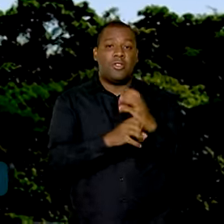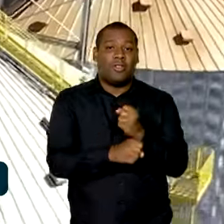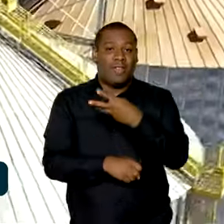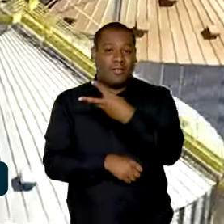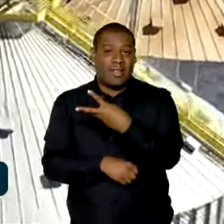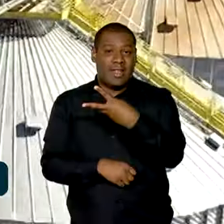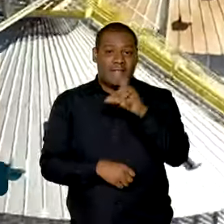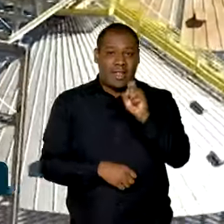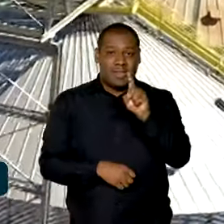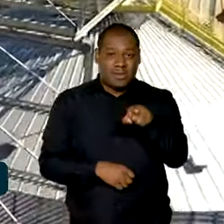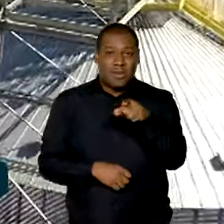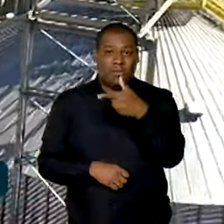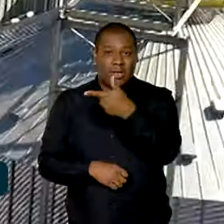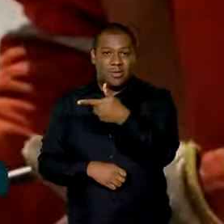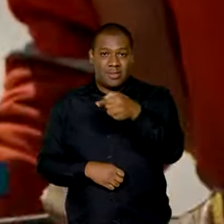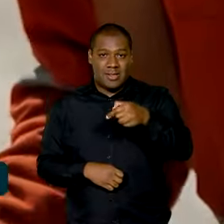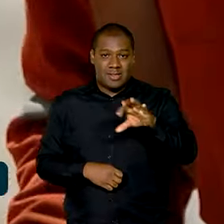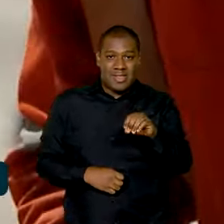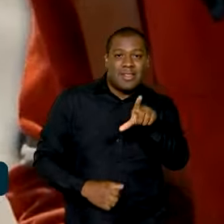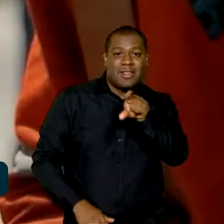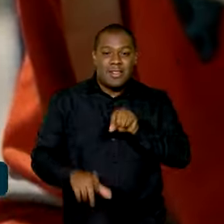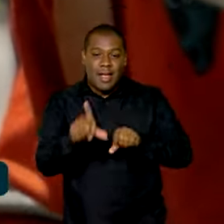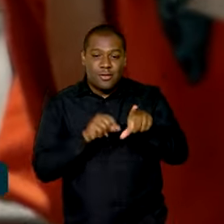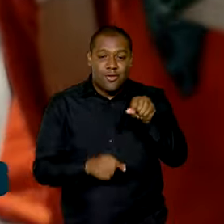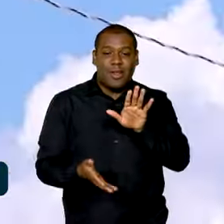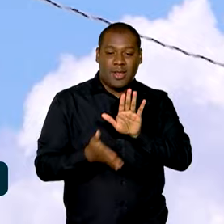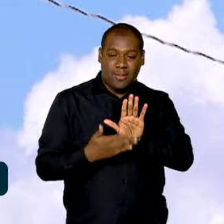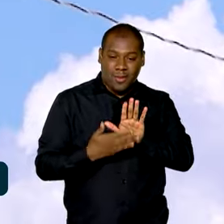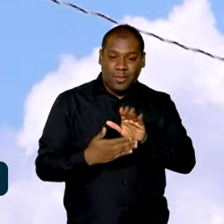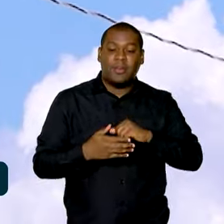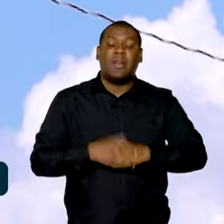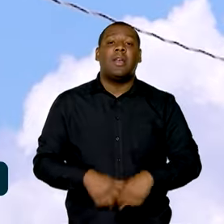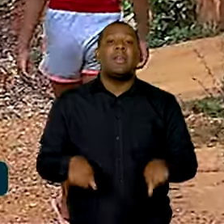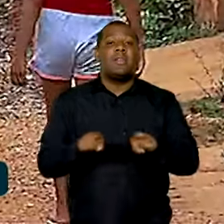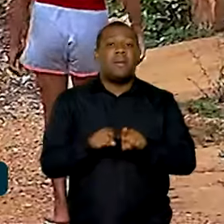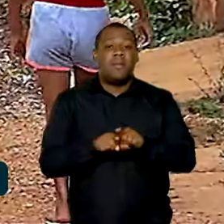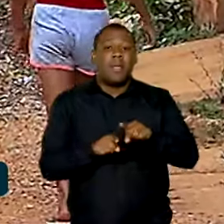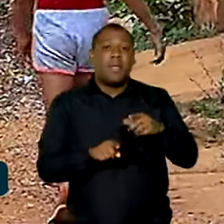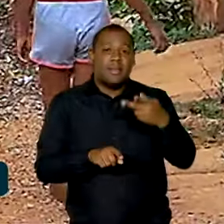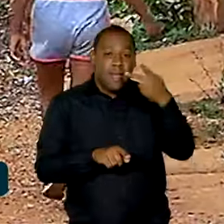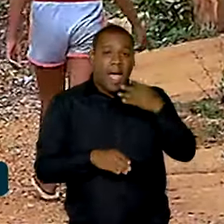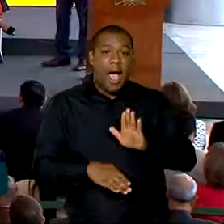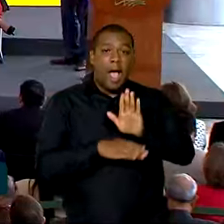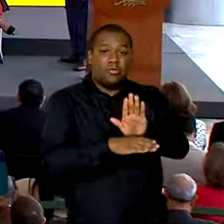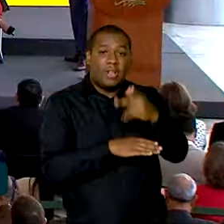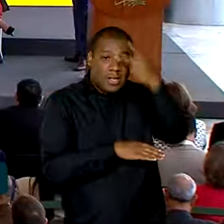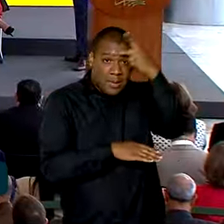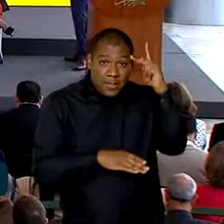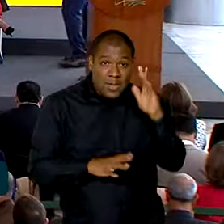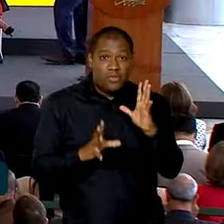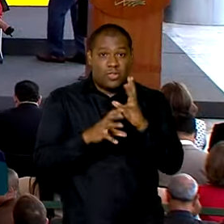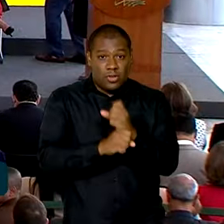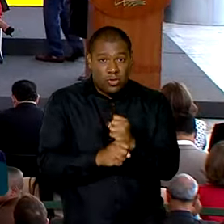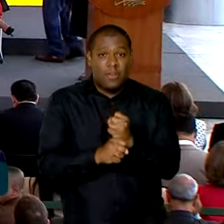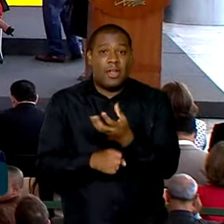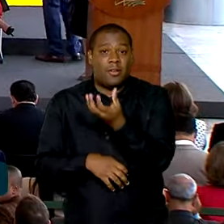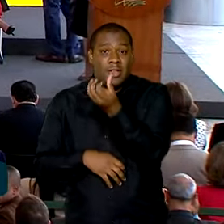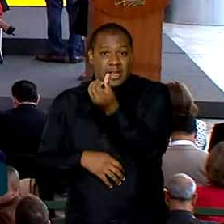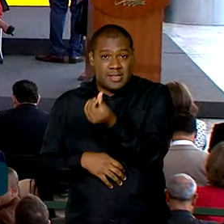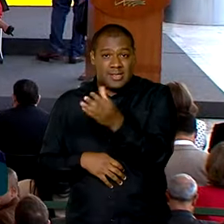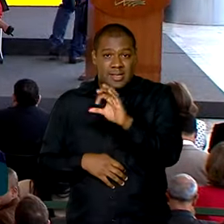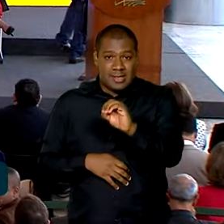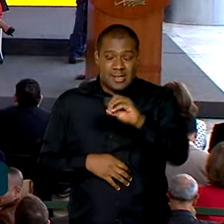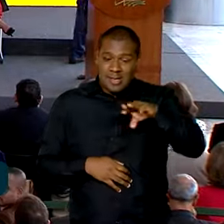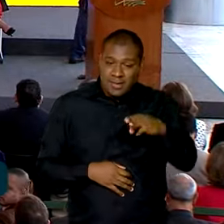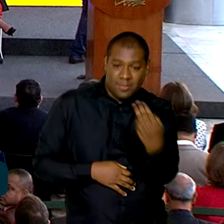contemplados e mais de 176 milhões de pessoas serão beneficiadas. O resultado de 16